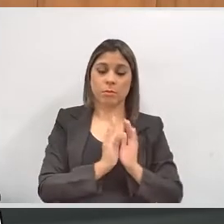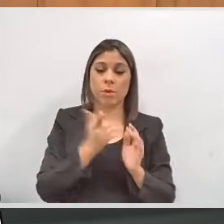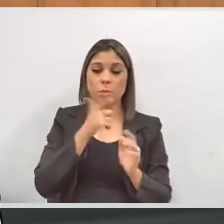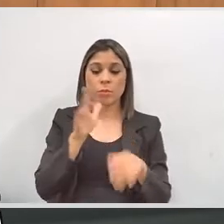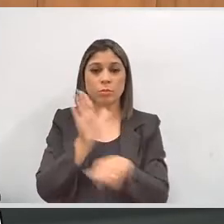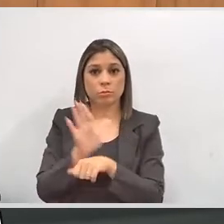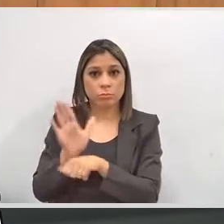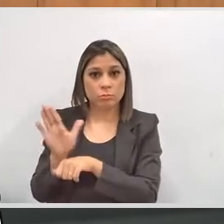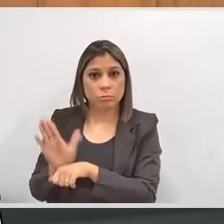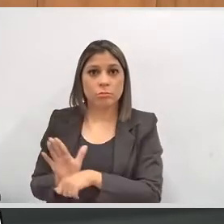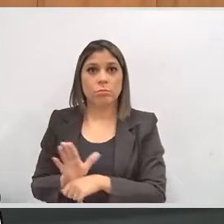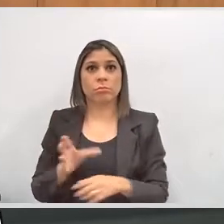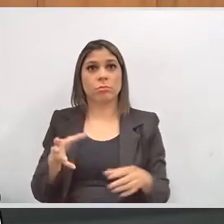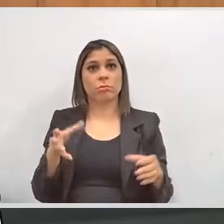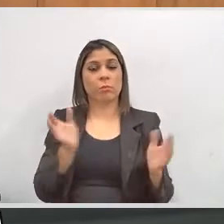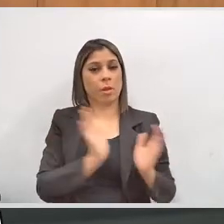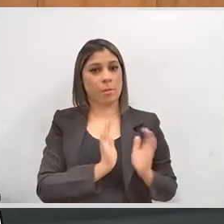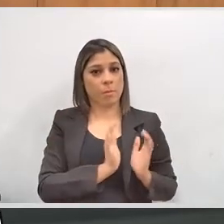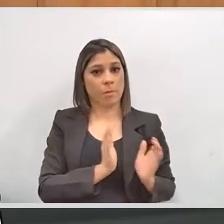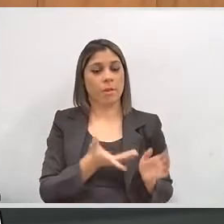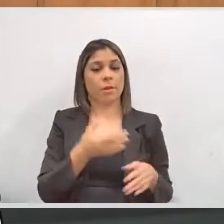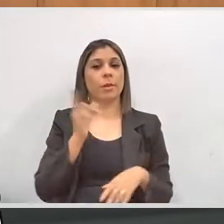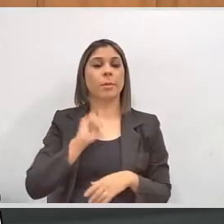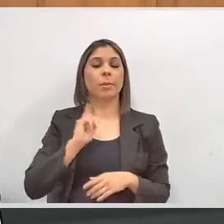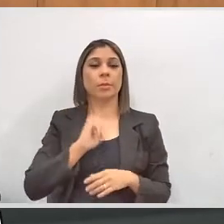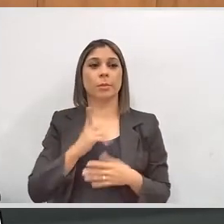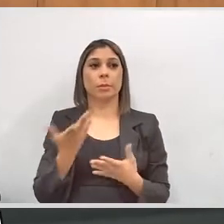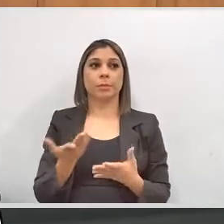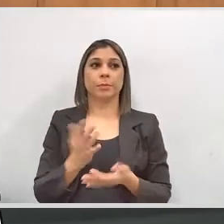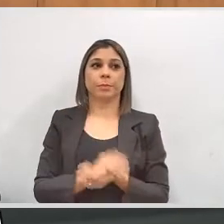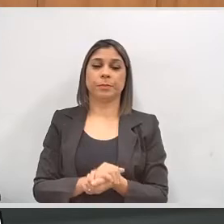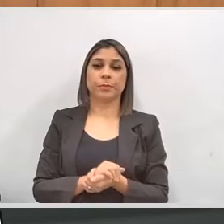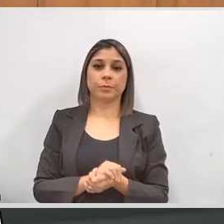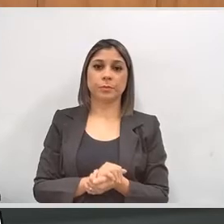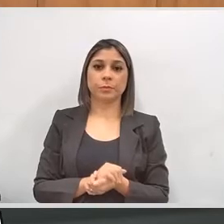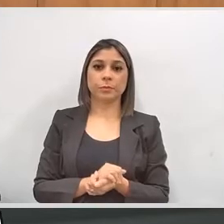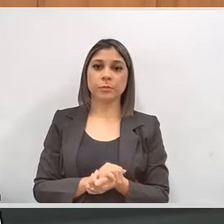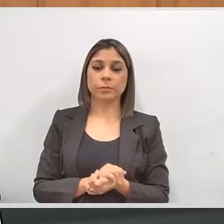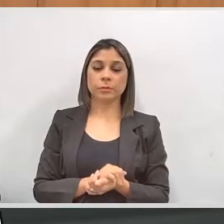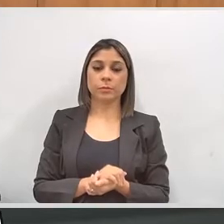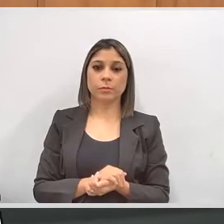para que nós possamos orientar as rapazes do Estado de Minas Gerais, primeiro,